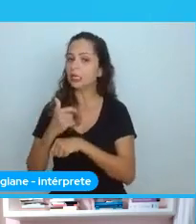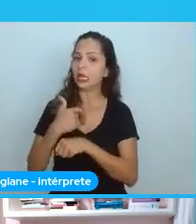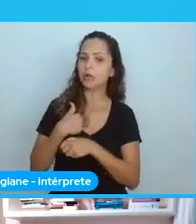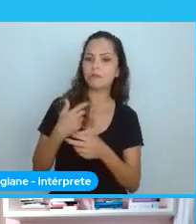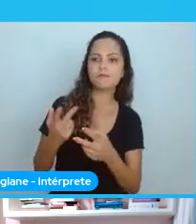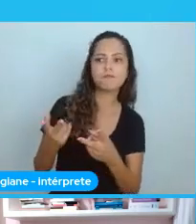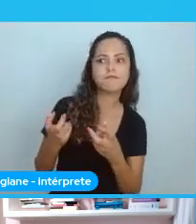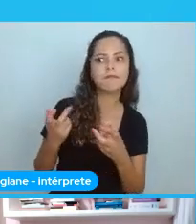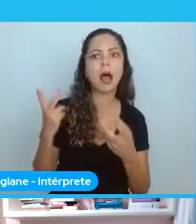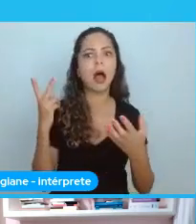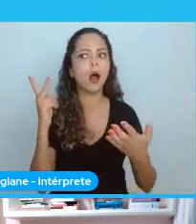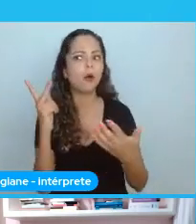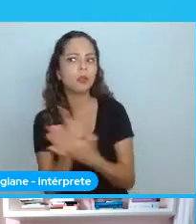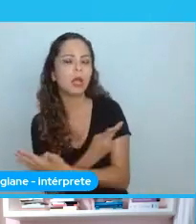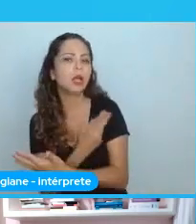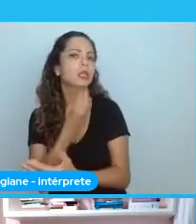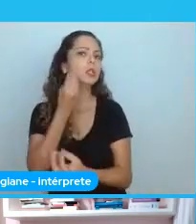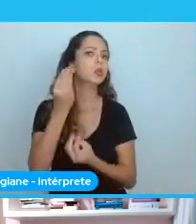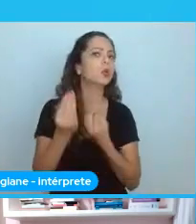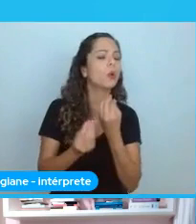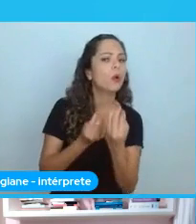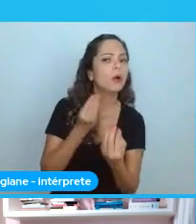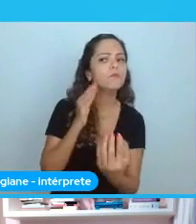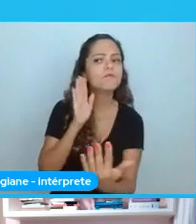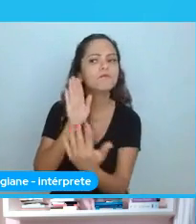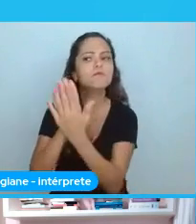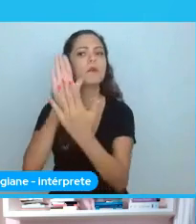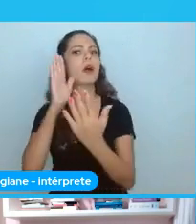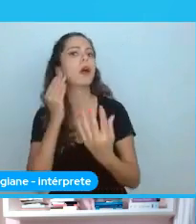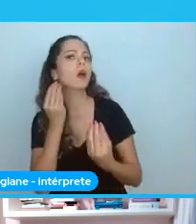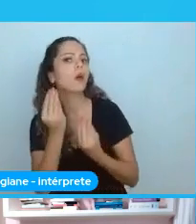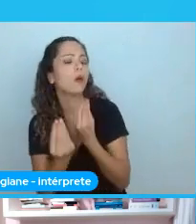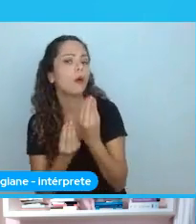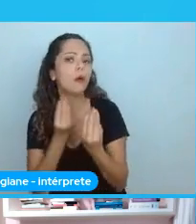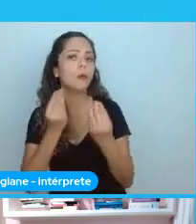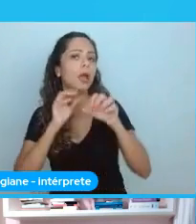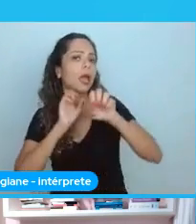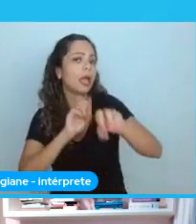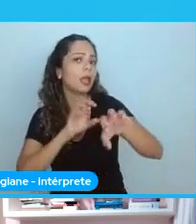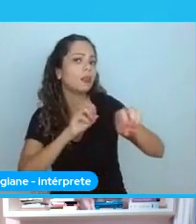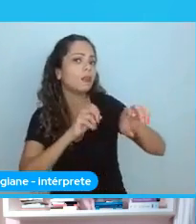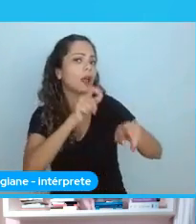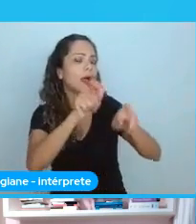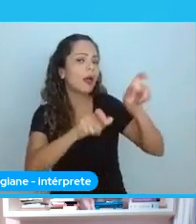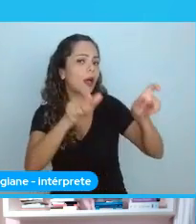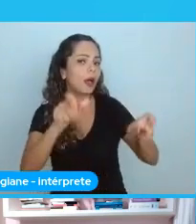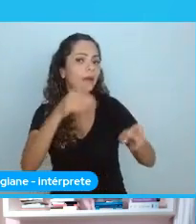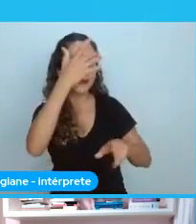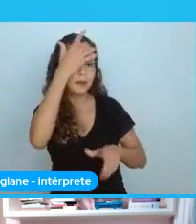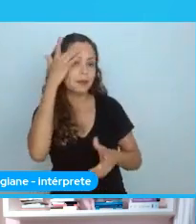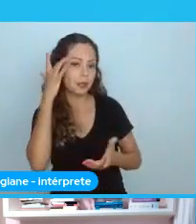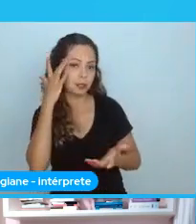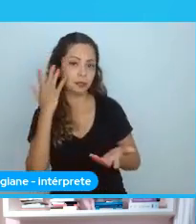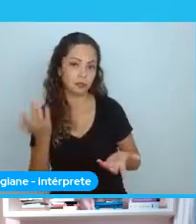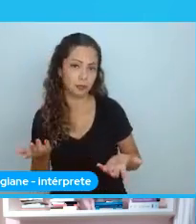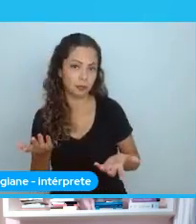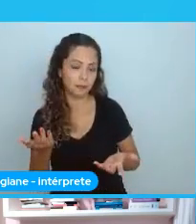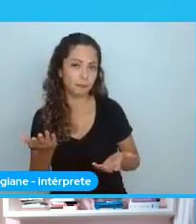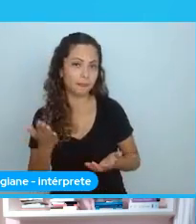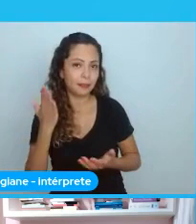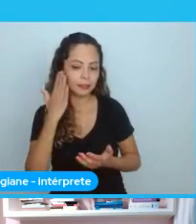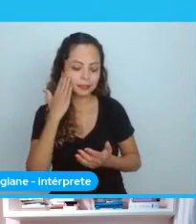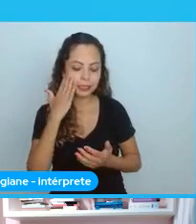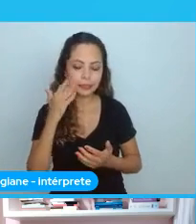sabe, reagir a isso. Para educar as pessoas. Quando vocês encaram que isso é um assunto, fica muito